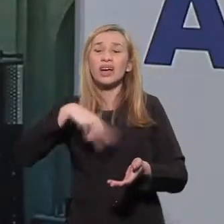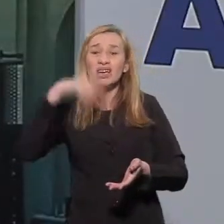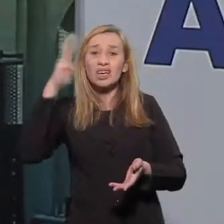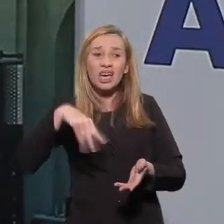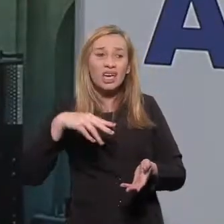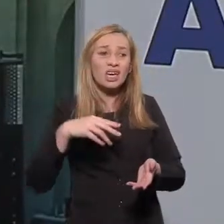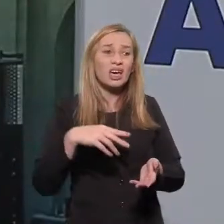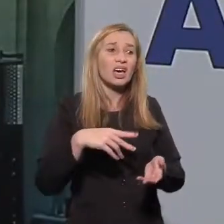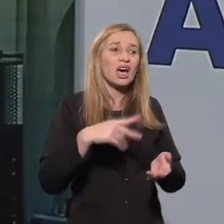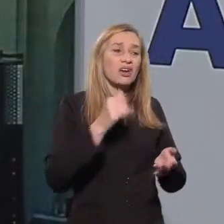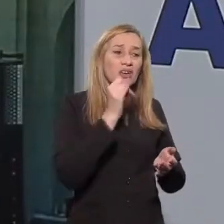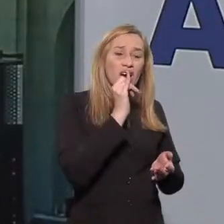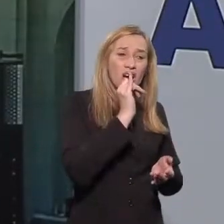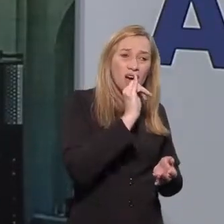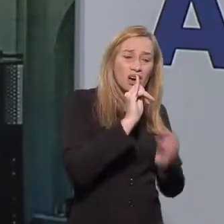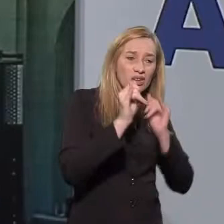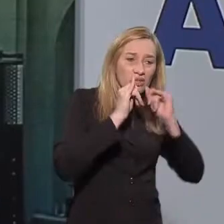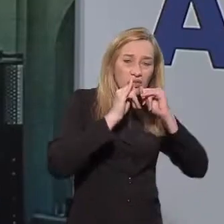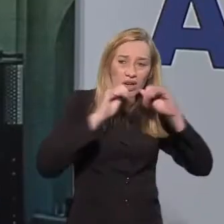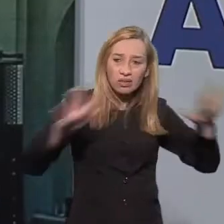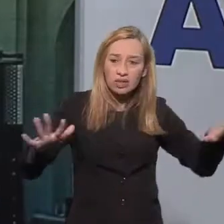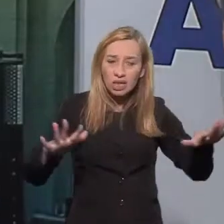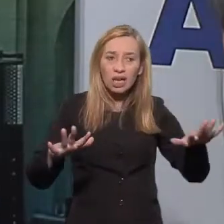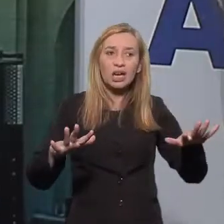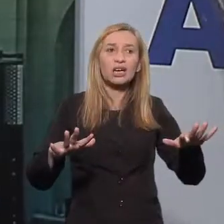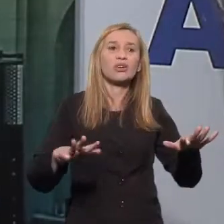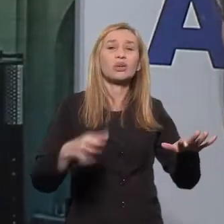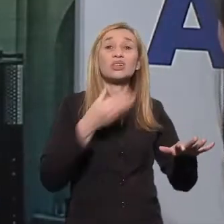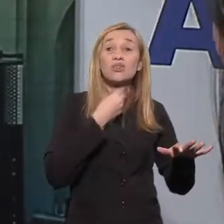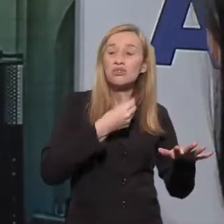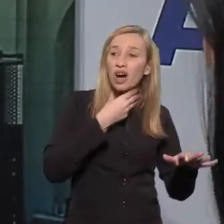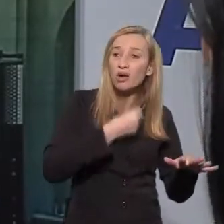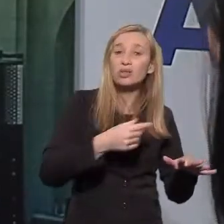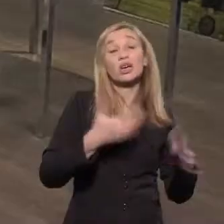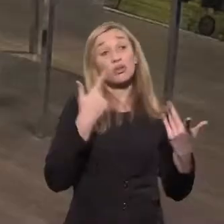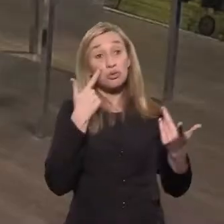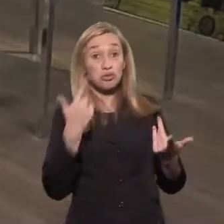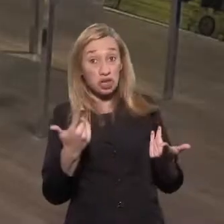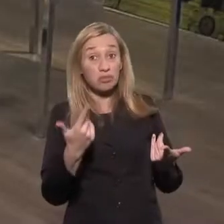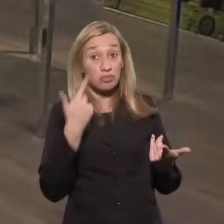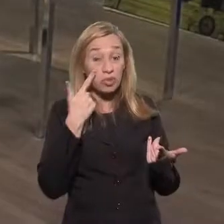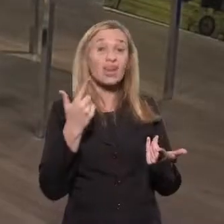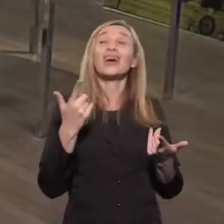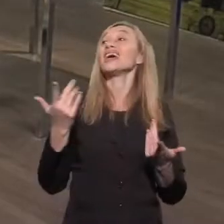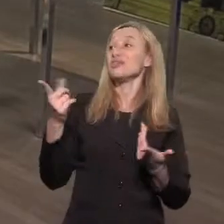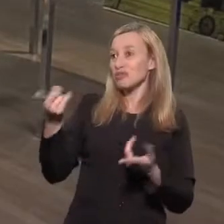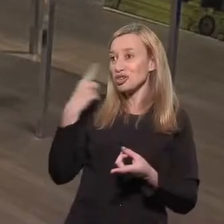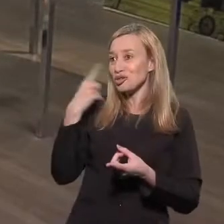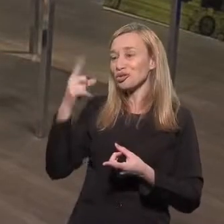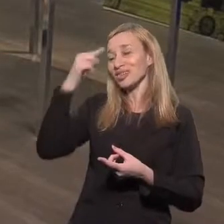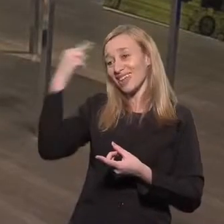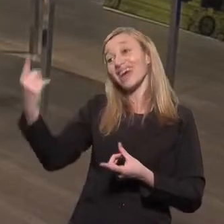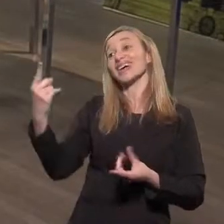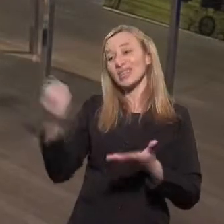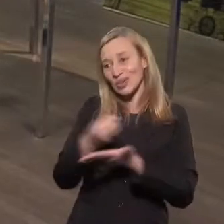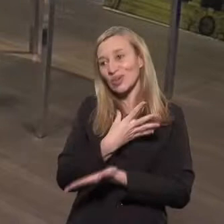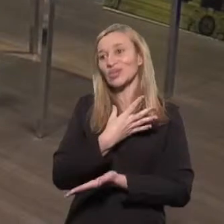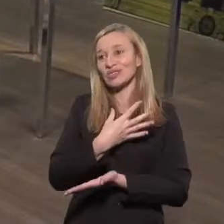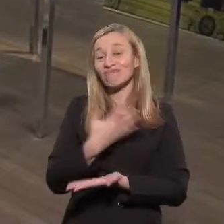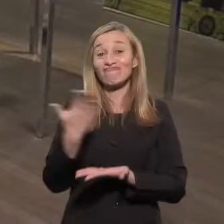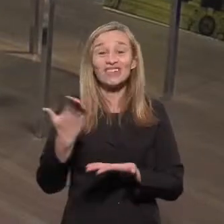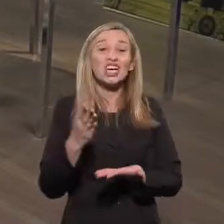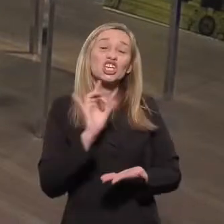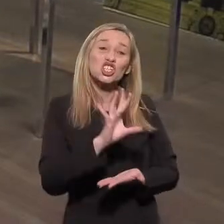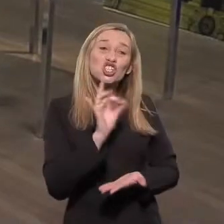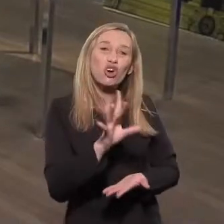divulgar desinformação no campo da saúde pública, eu vou apresentar uma iniciativa legislativa. Olha aí, já surgiu uma ideia.